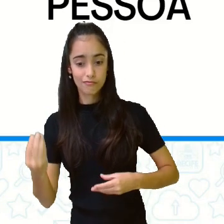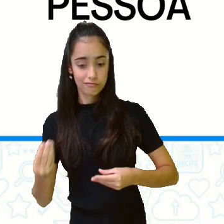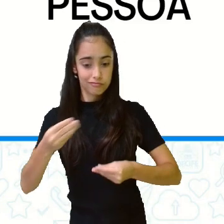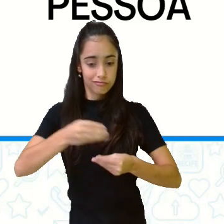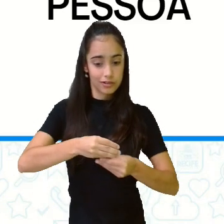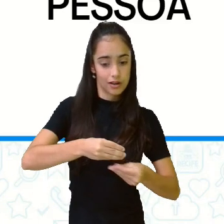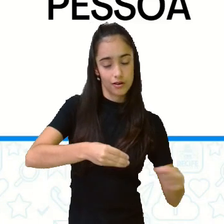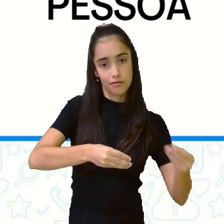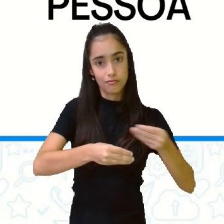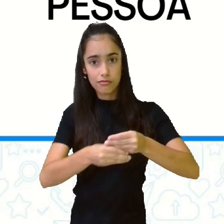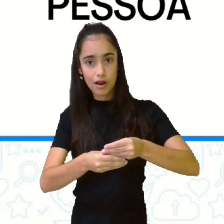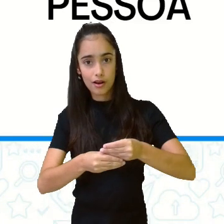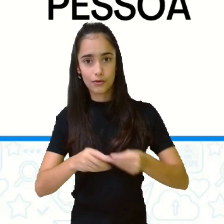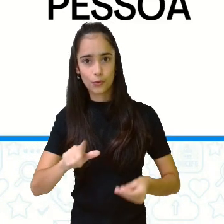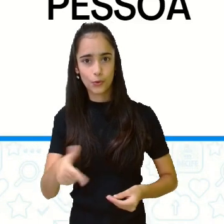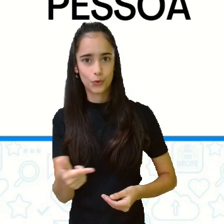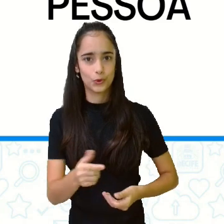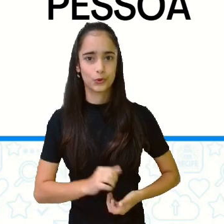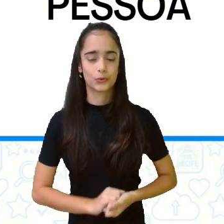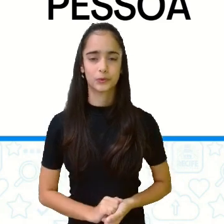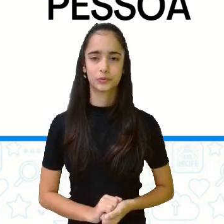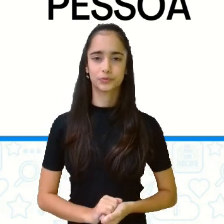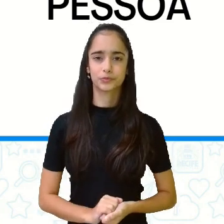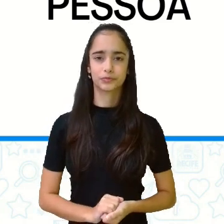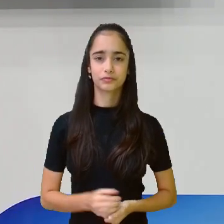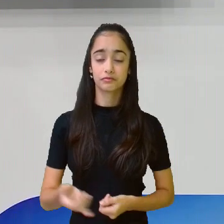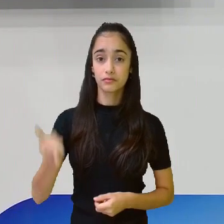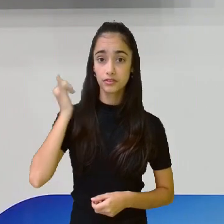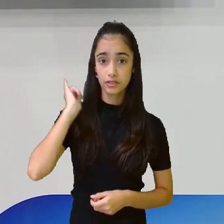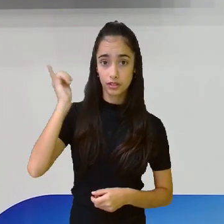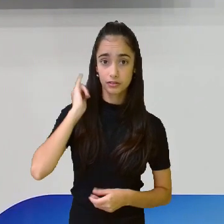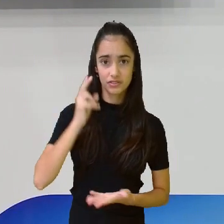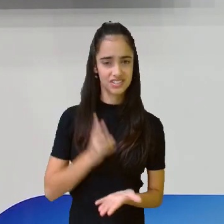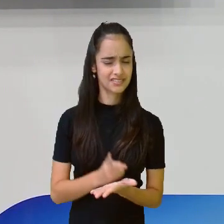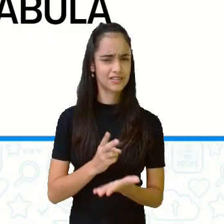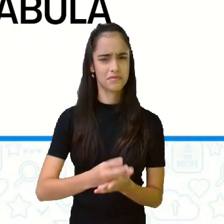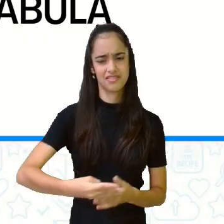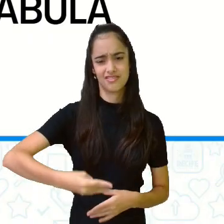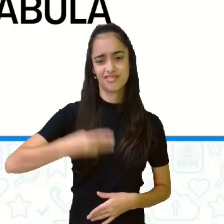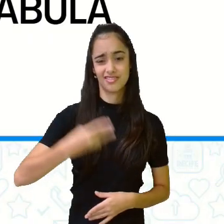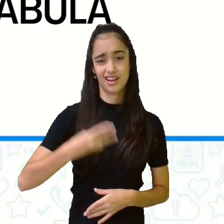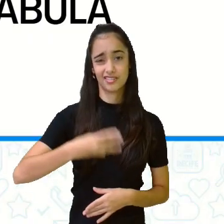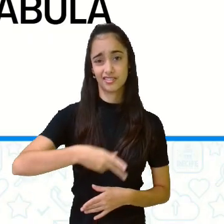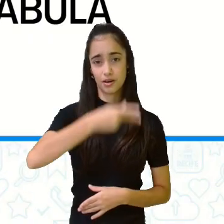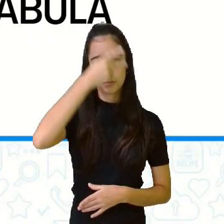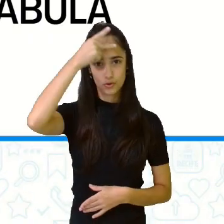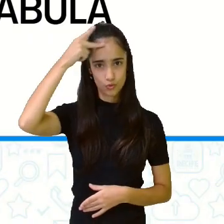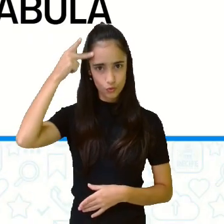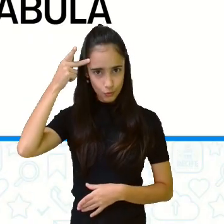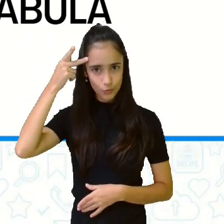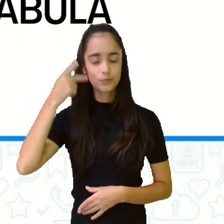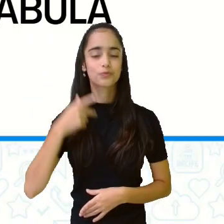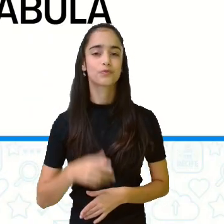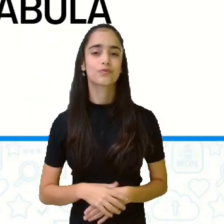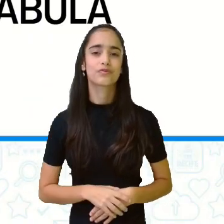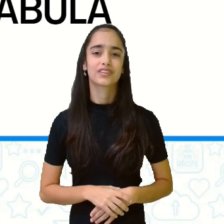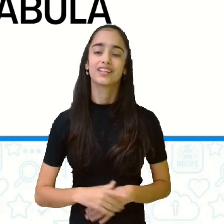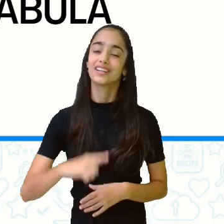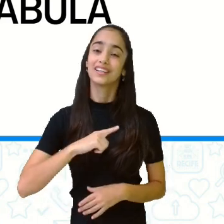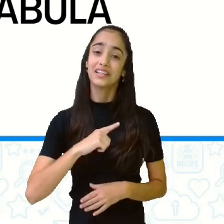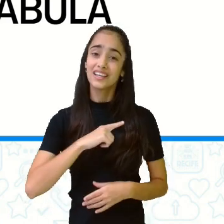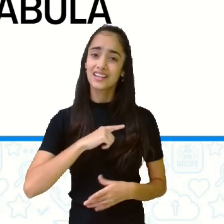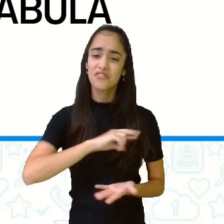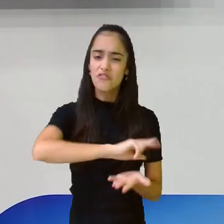Narrativa na terceira pessoa, as fábulas, não é? E várias versões para a mesma